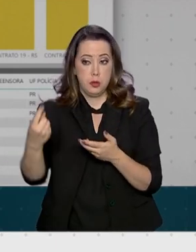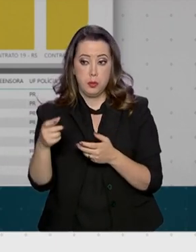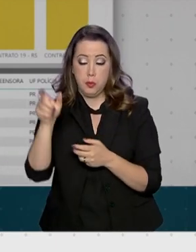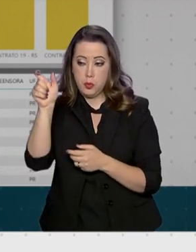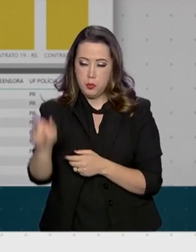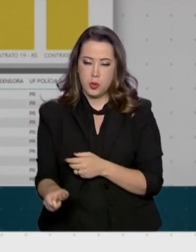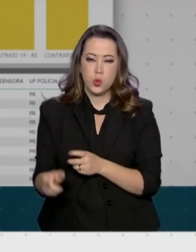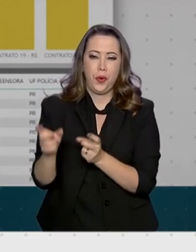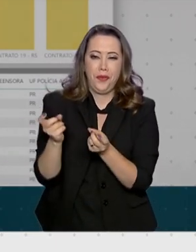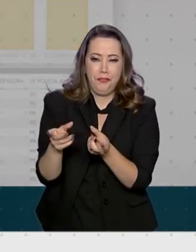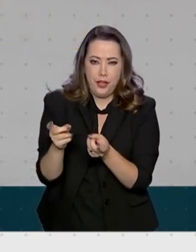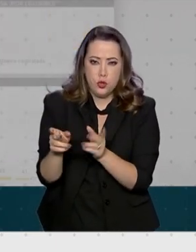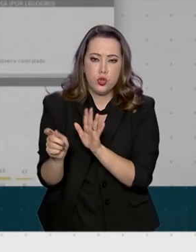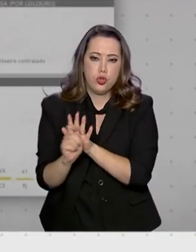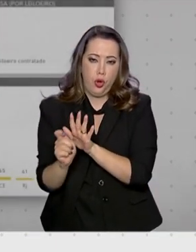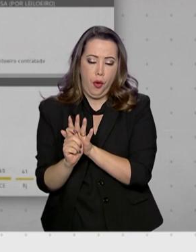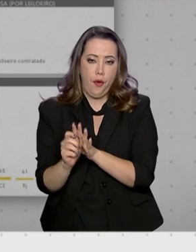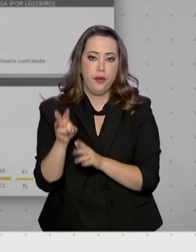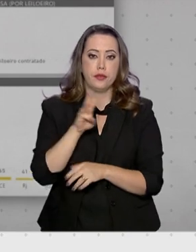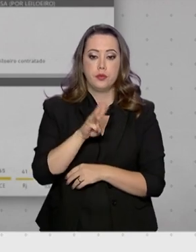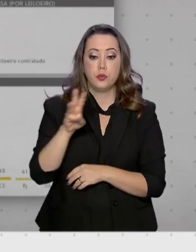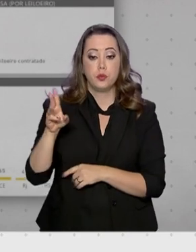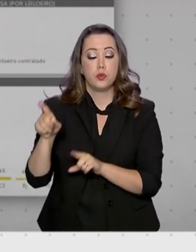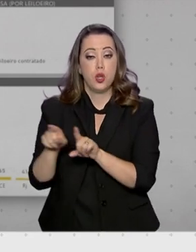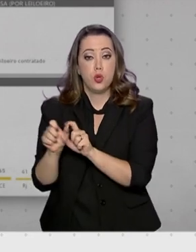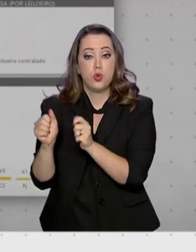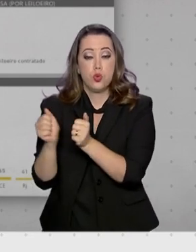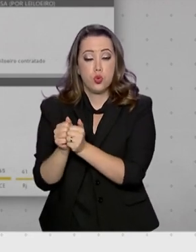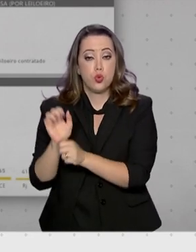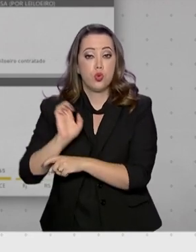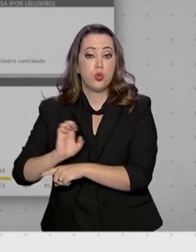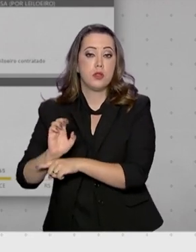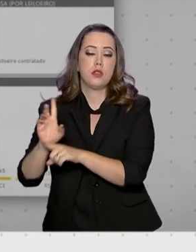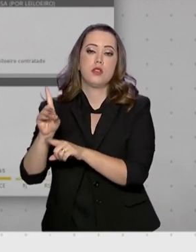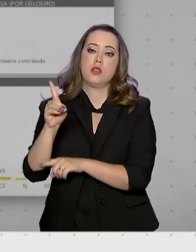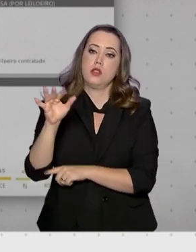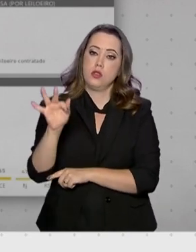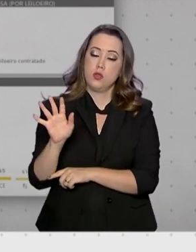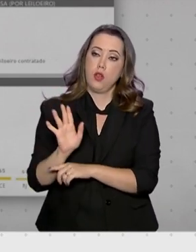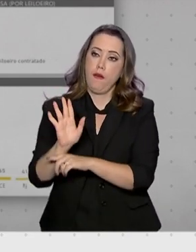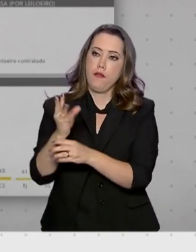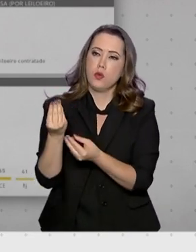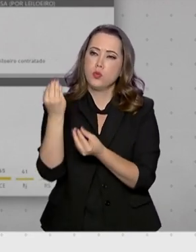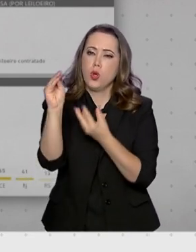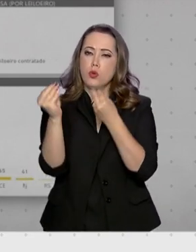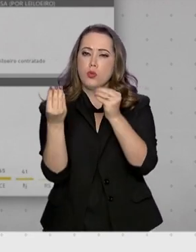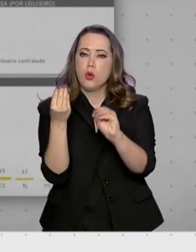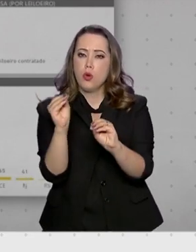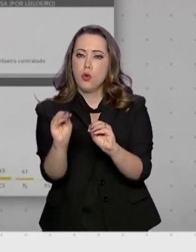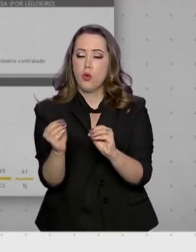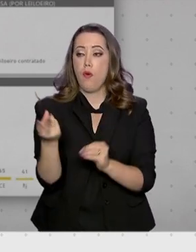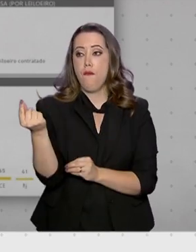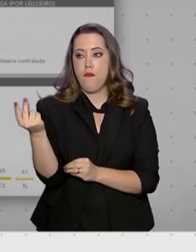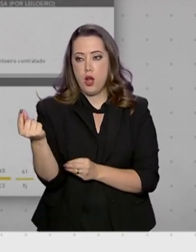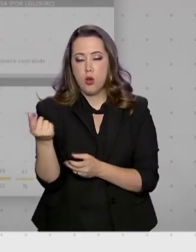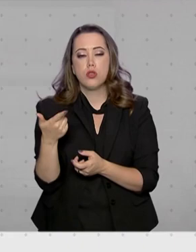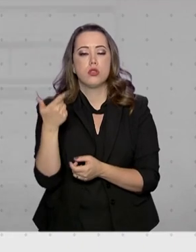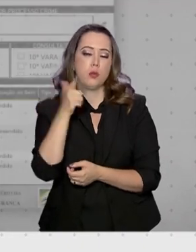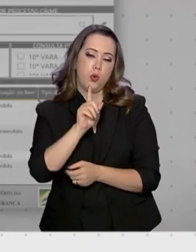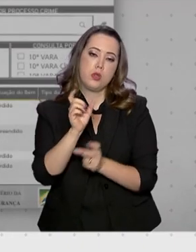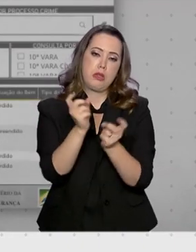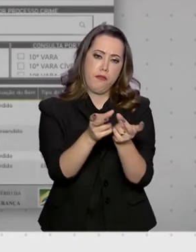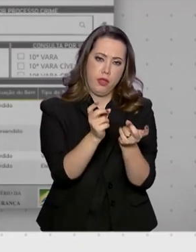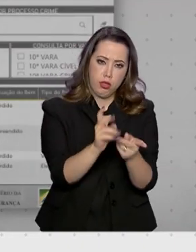informações do sistema virtual com a ajuda dos estados e do Distrito Federal. Os valores devem ser aplicados em políticas